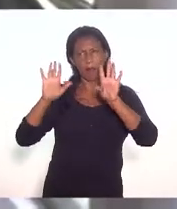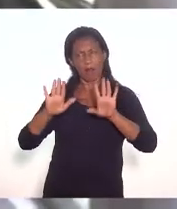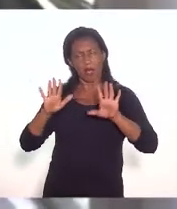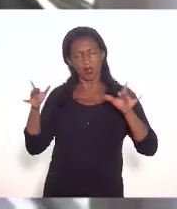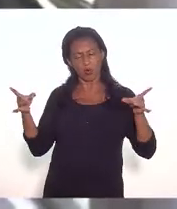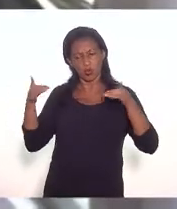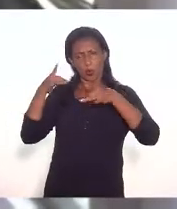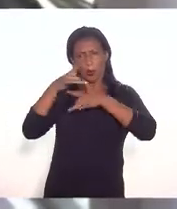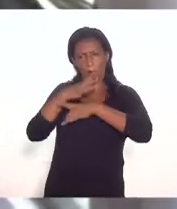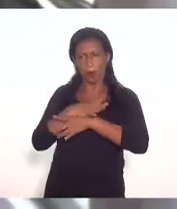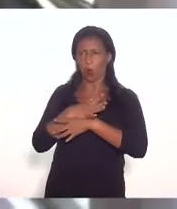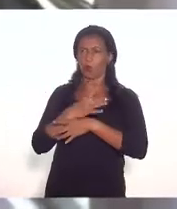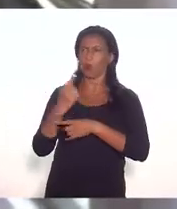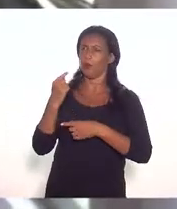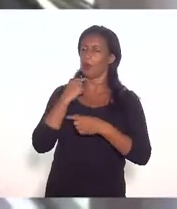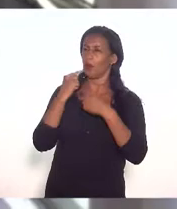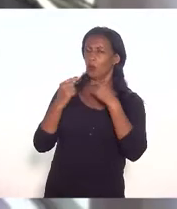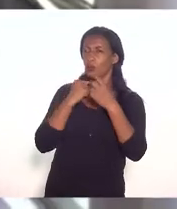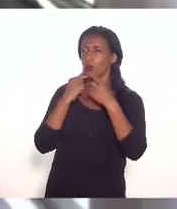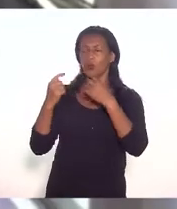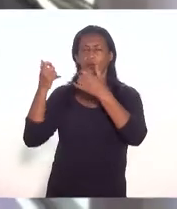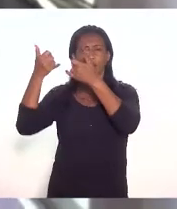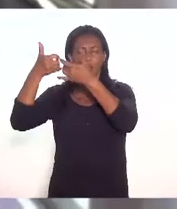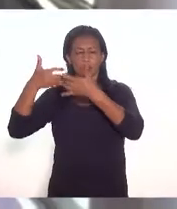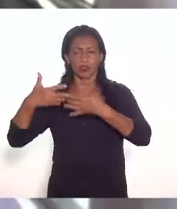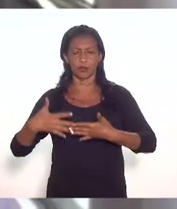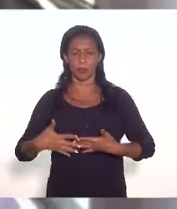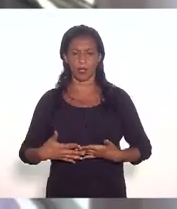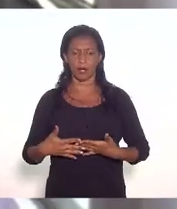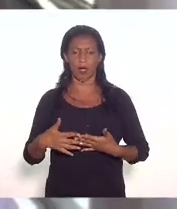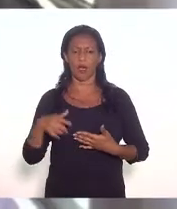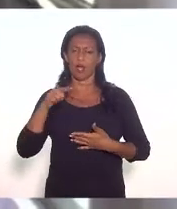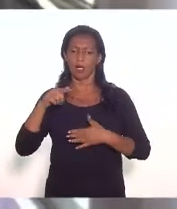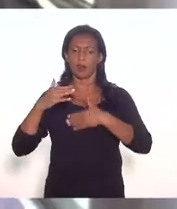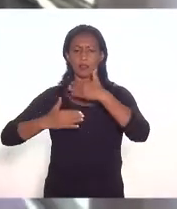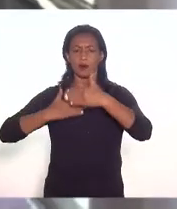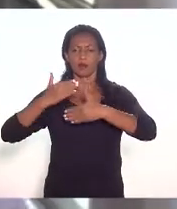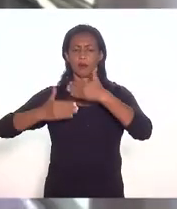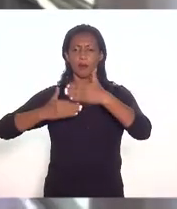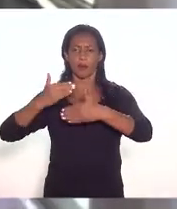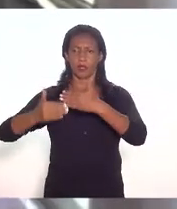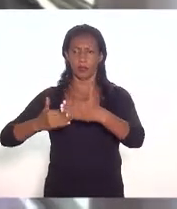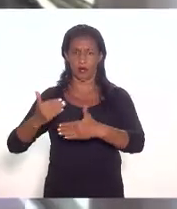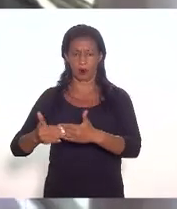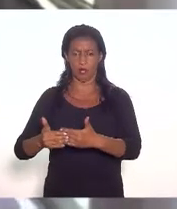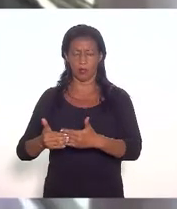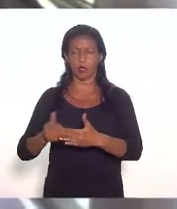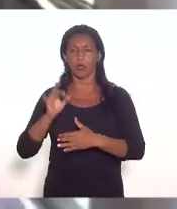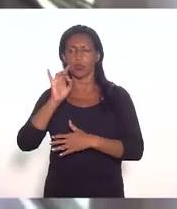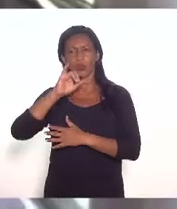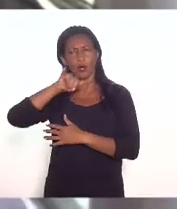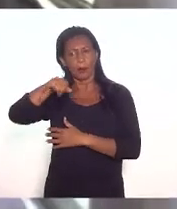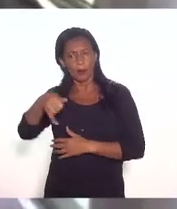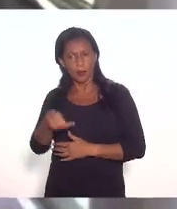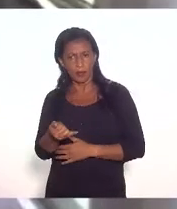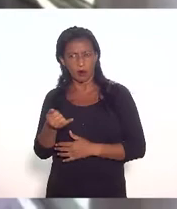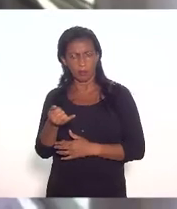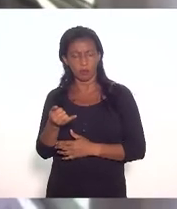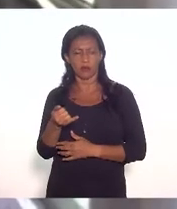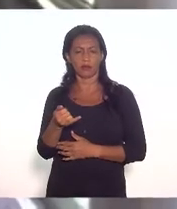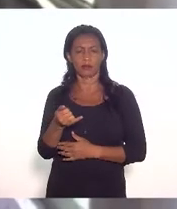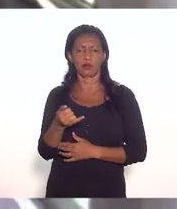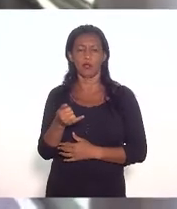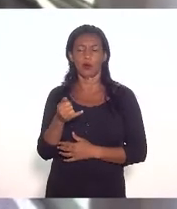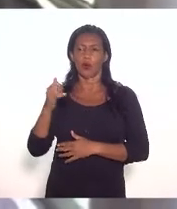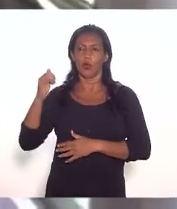questionamentos ou alguma dúvida pertinente a esse processo transitório e só aproveitando a deixa o